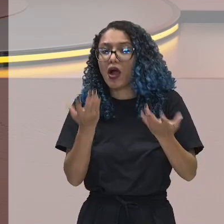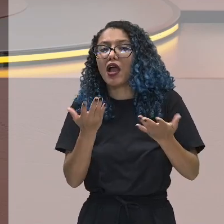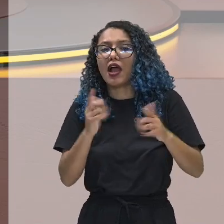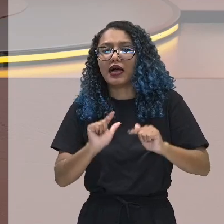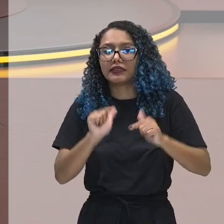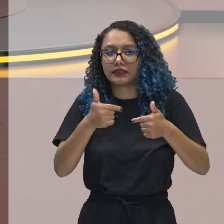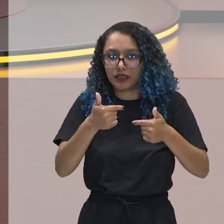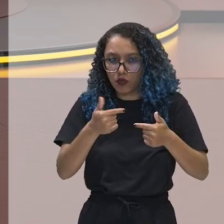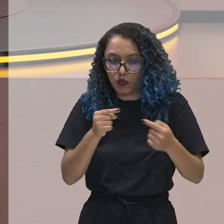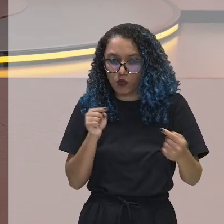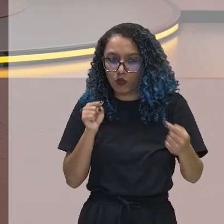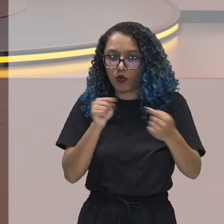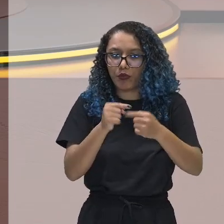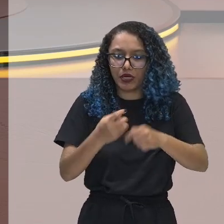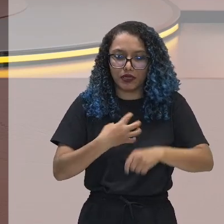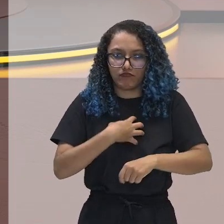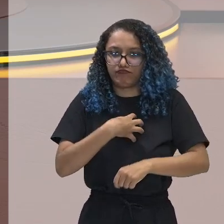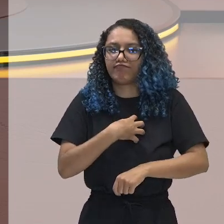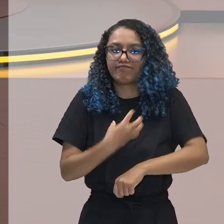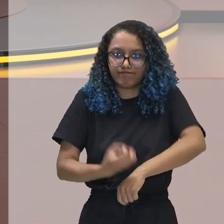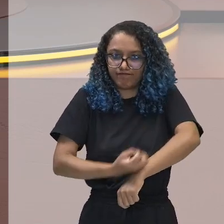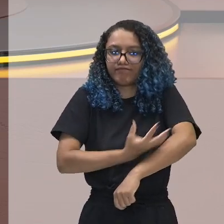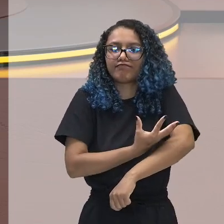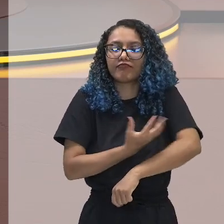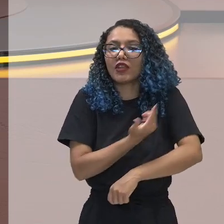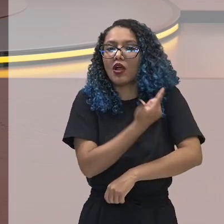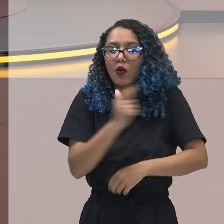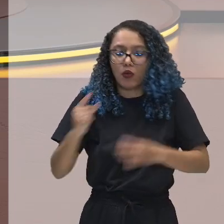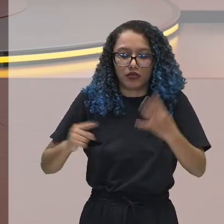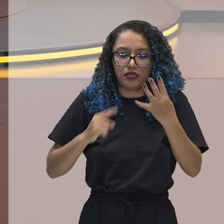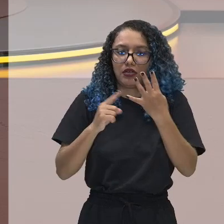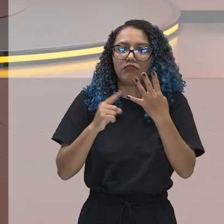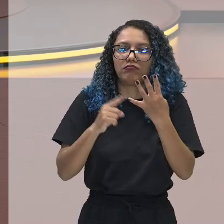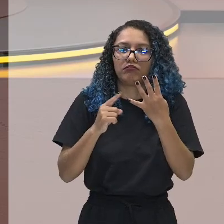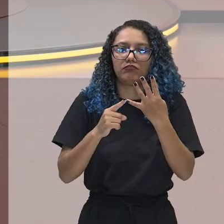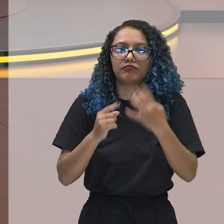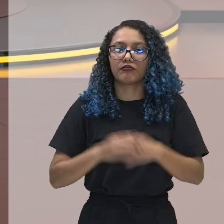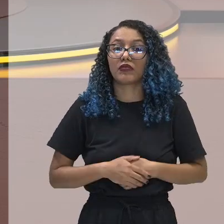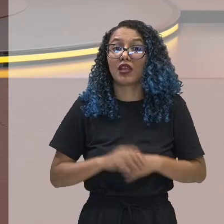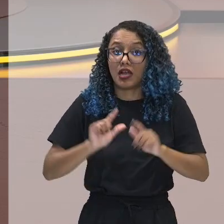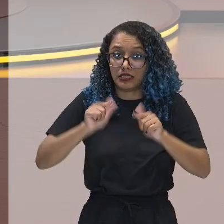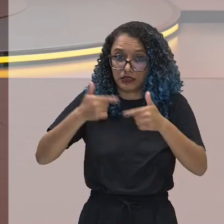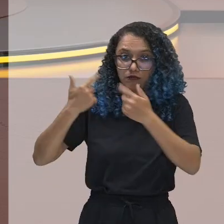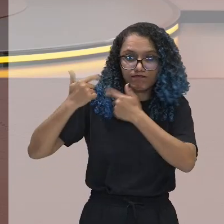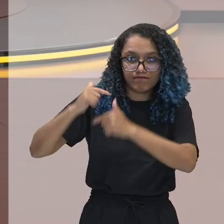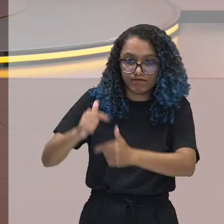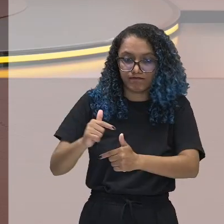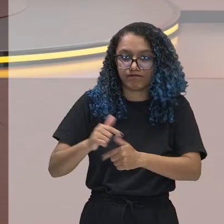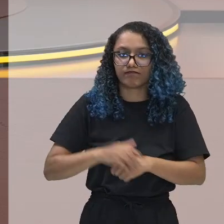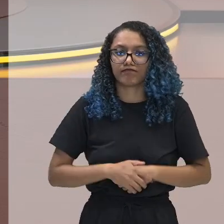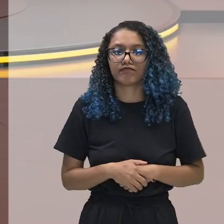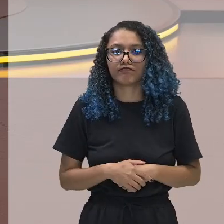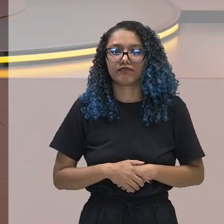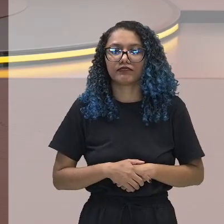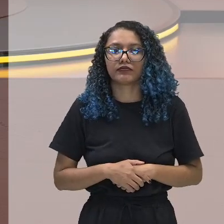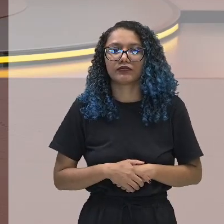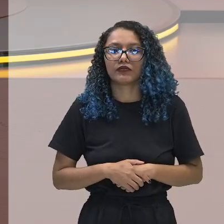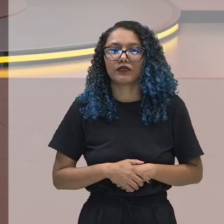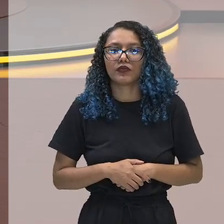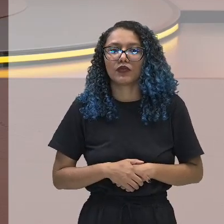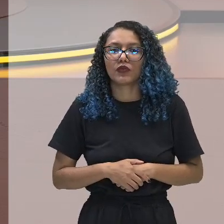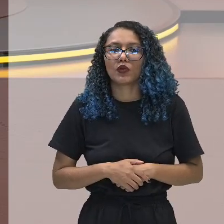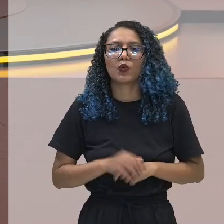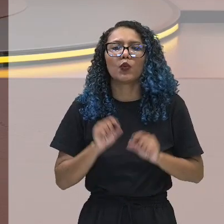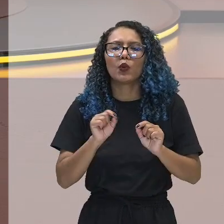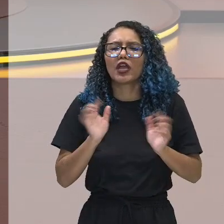afetiva. E a quarta ação, ele chama de ação tradicional. tem como fonte motivadoras os